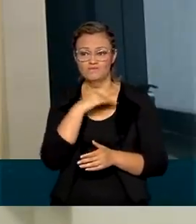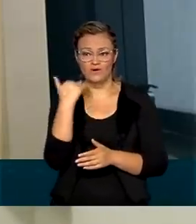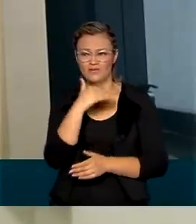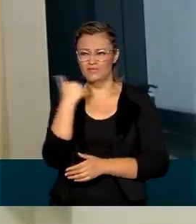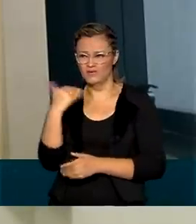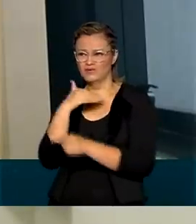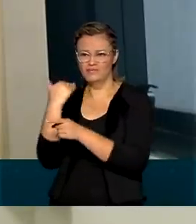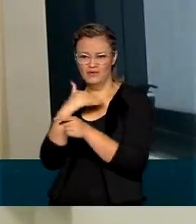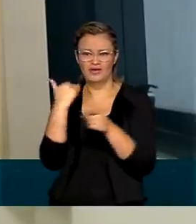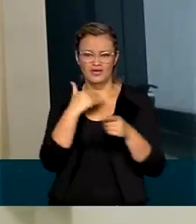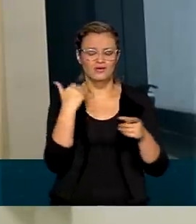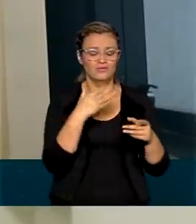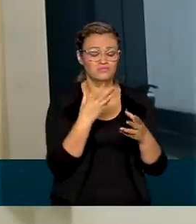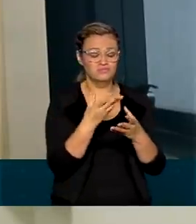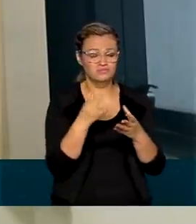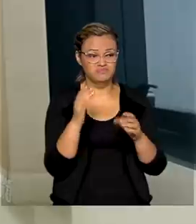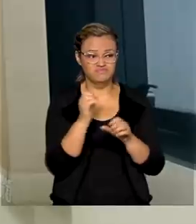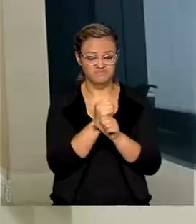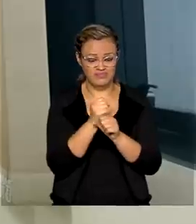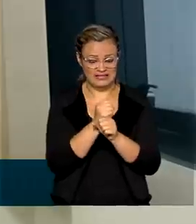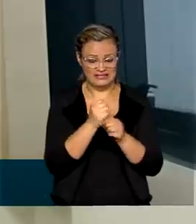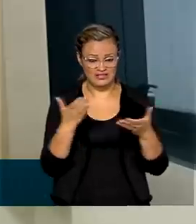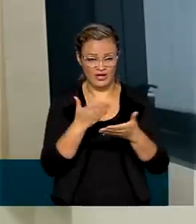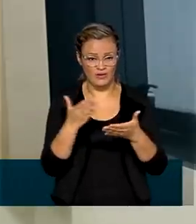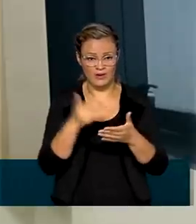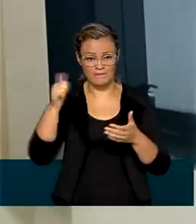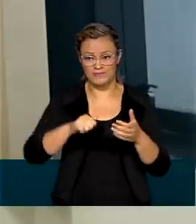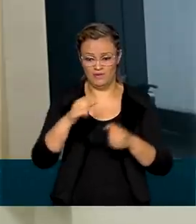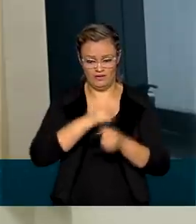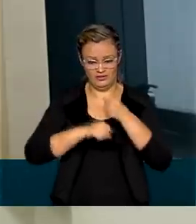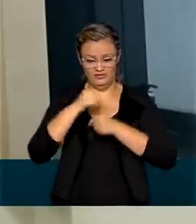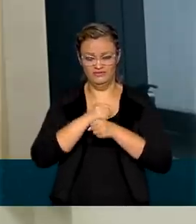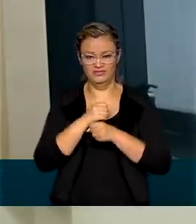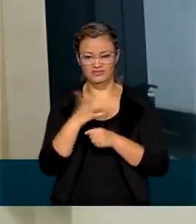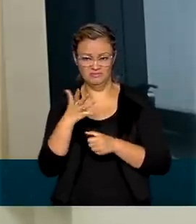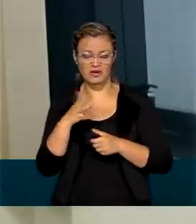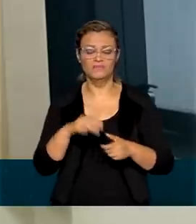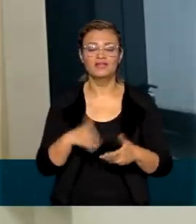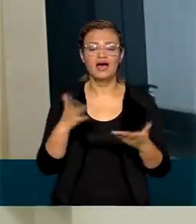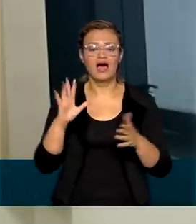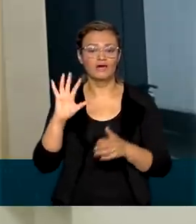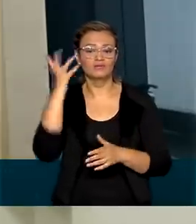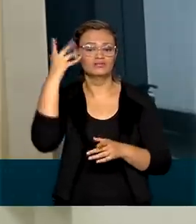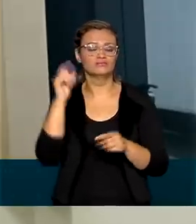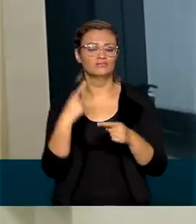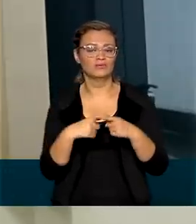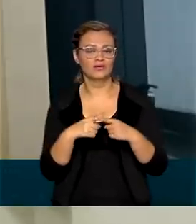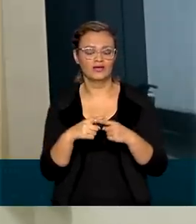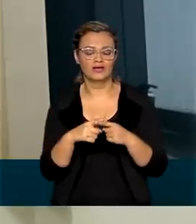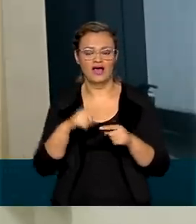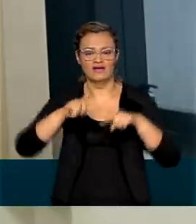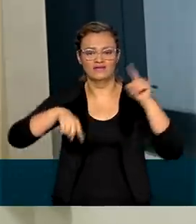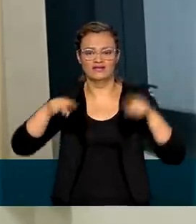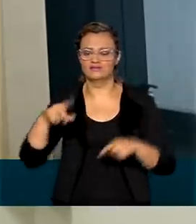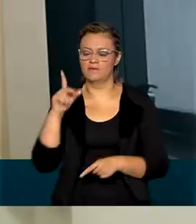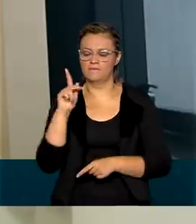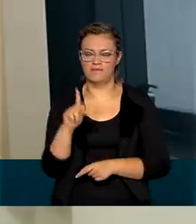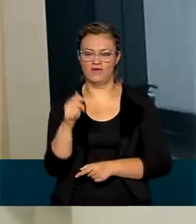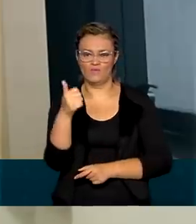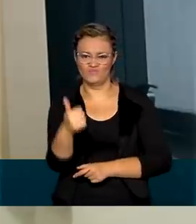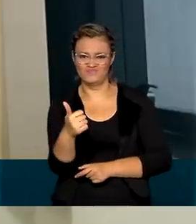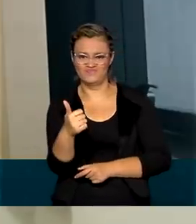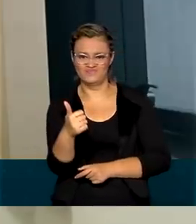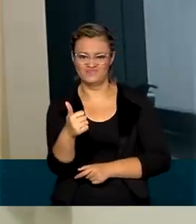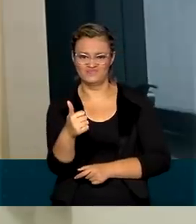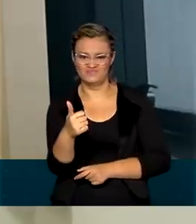Covid-19 que todo o ano de 2020 está relacionado ao surgimento da variante P1 do vírus. Essa